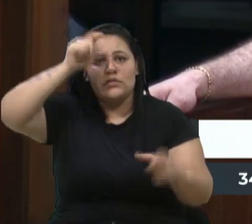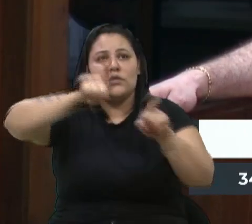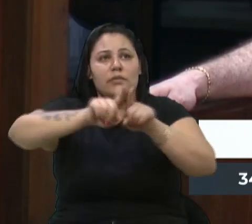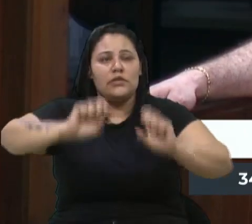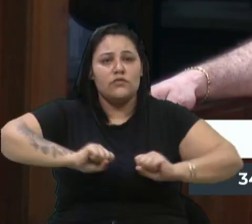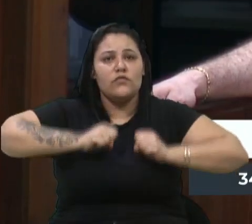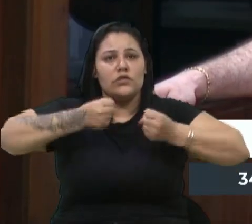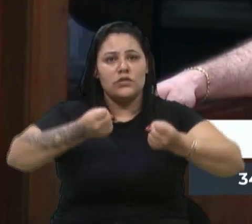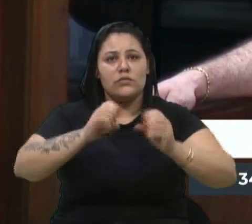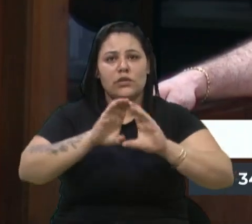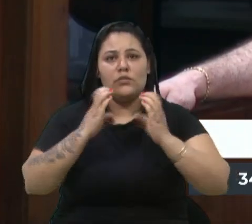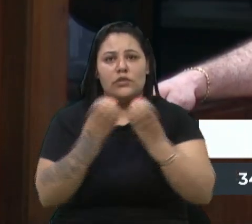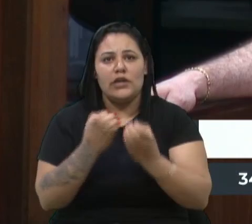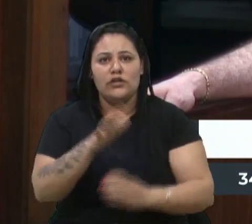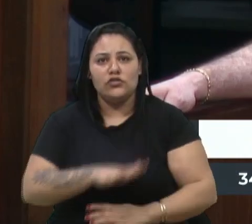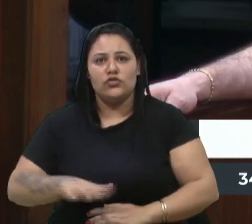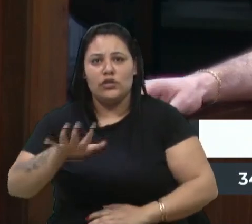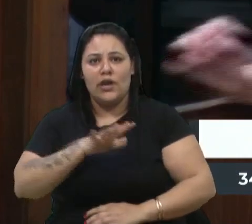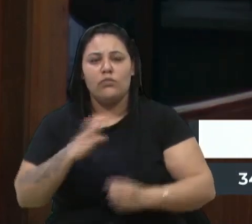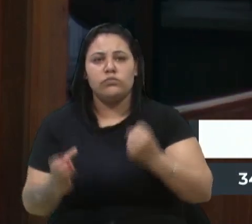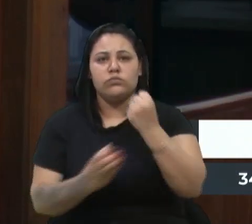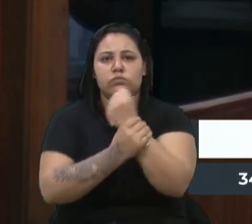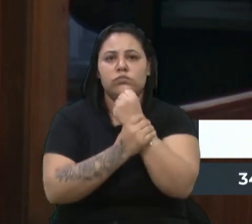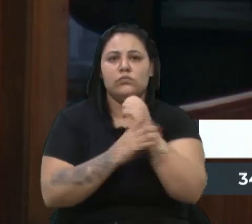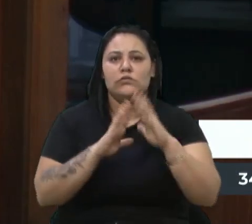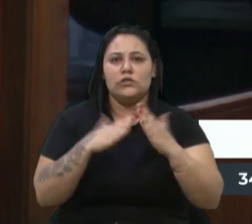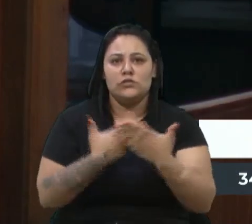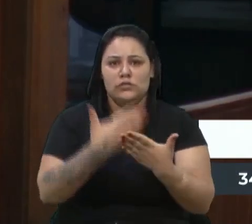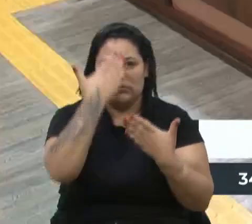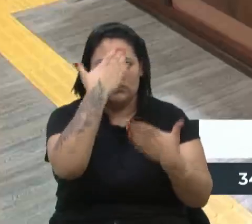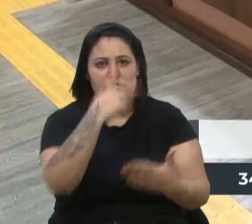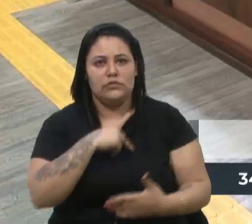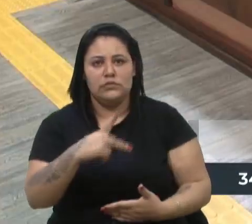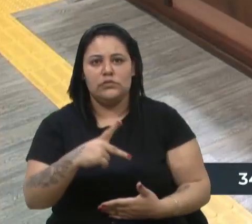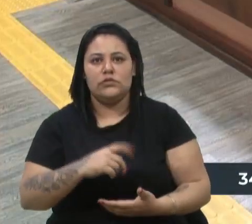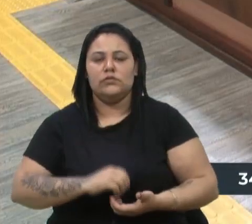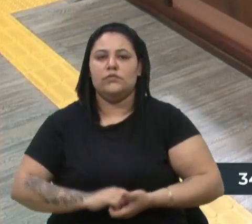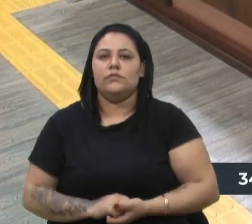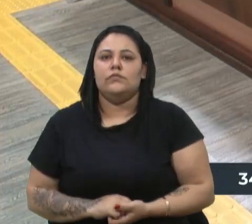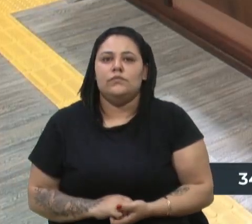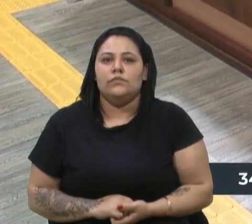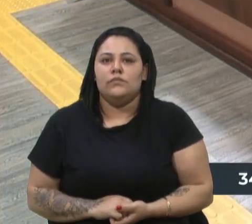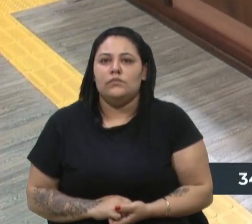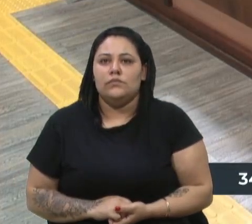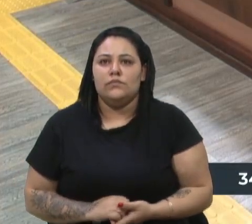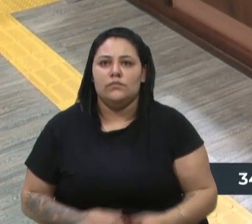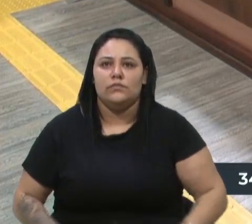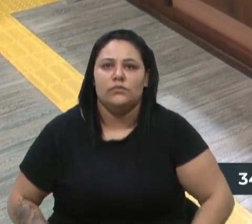comunidade escolar na segurança escolar. Obrigado, presidente. Obrigado. Obrigado.